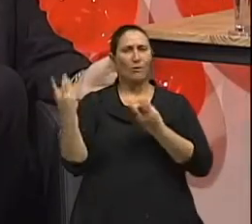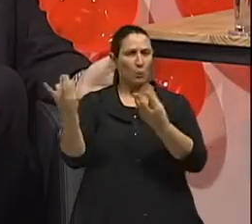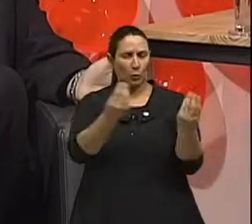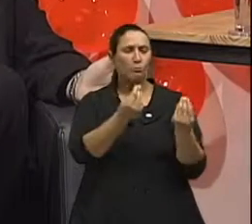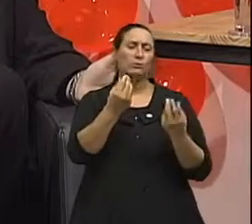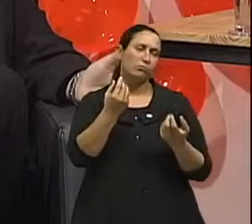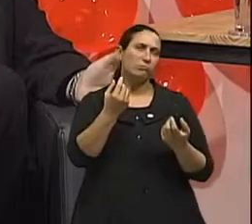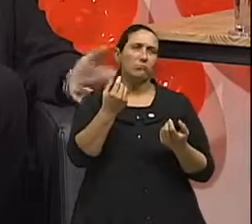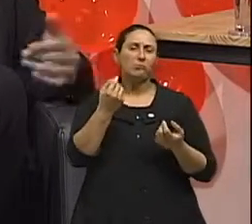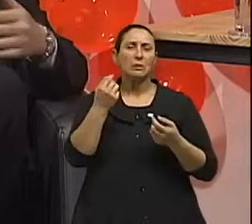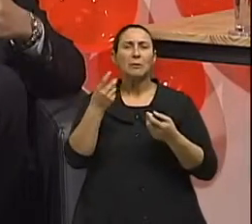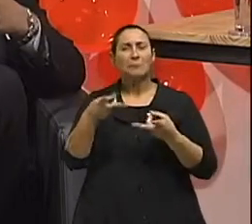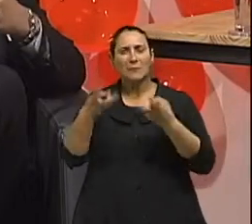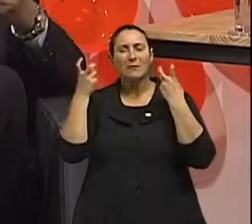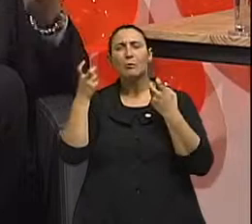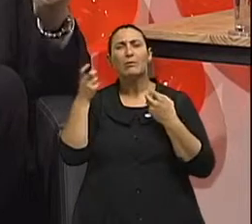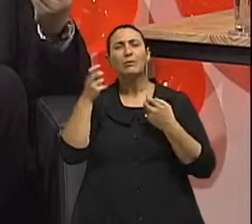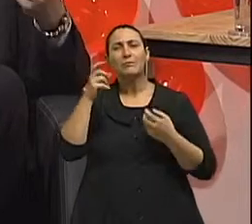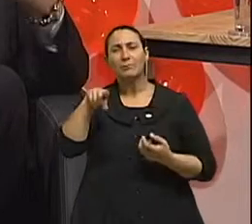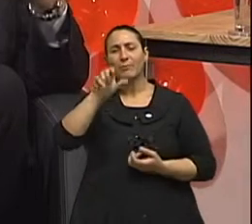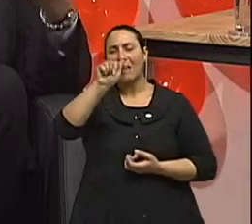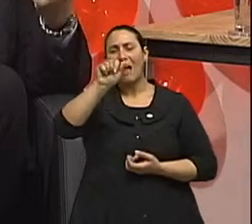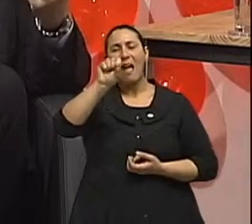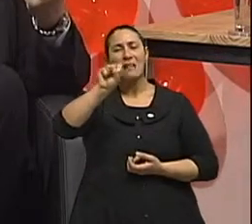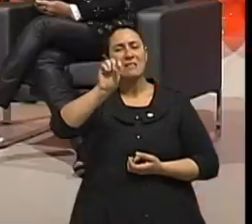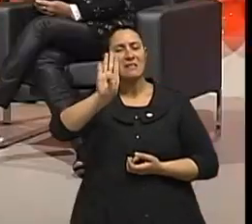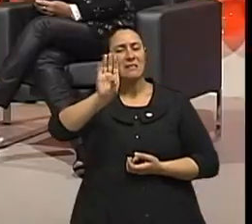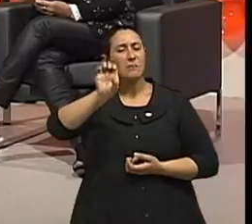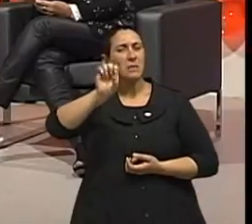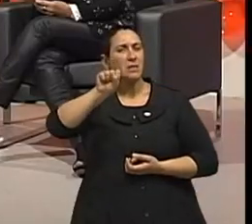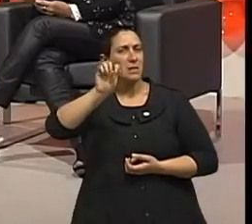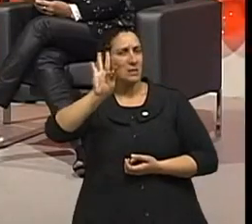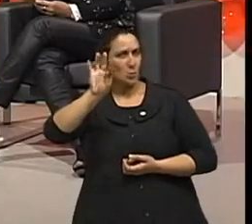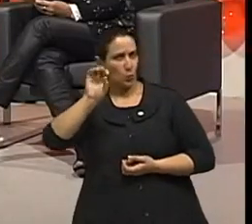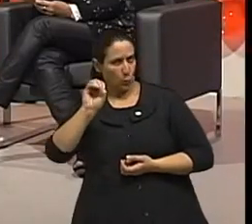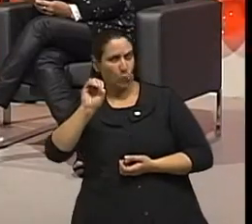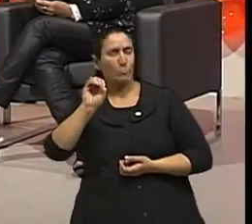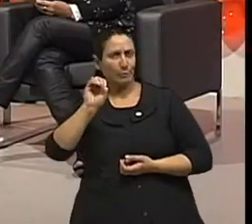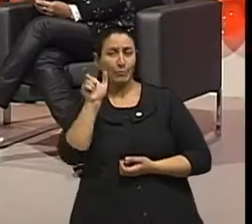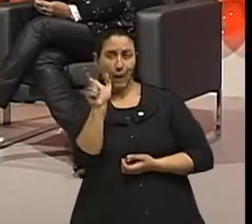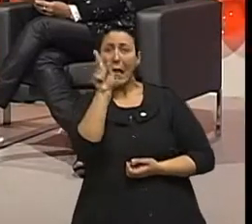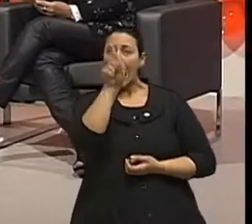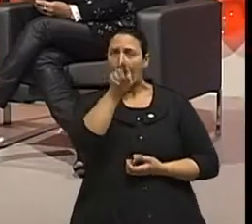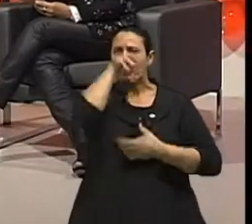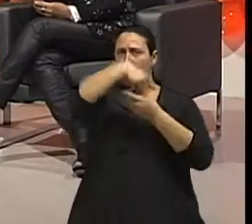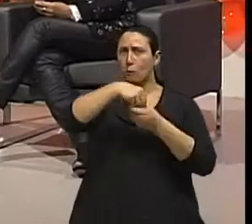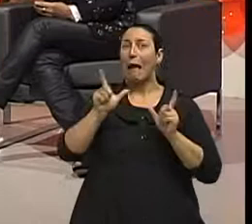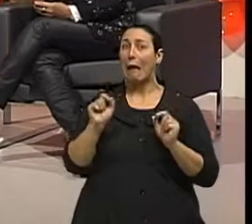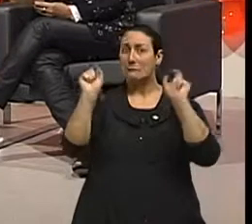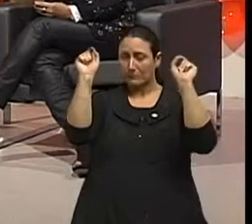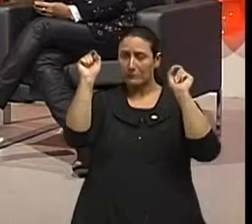mais afastado. O que que é? O asbesto é uma substância que se utilizava, é uma substância cancerígena, claramente.